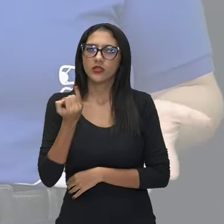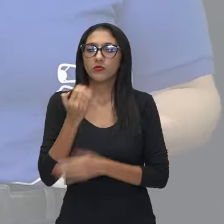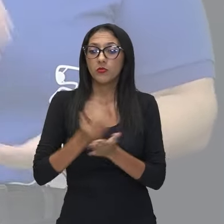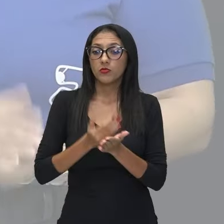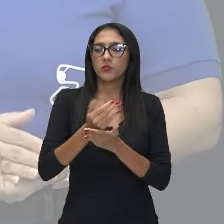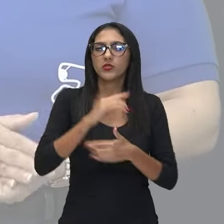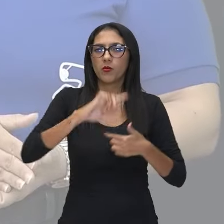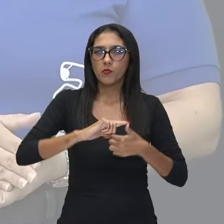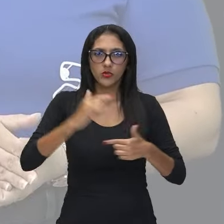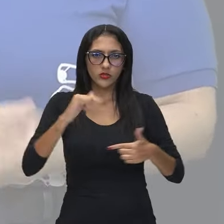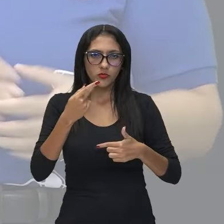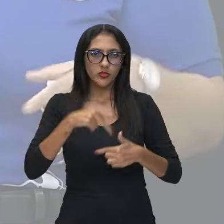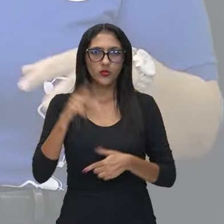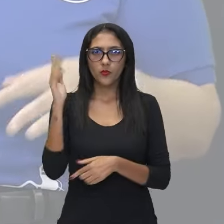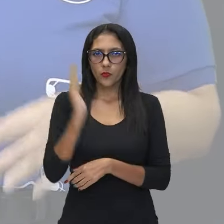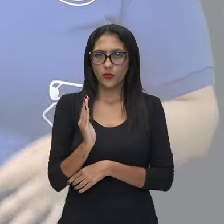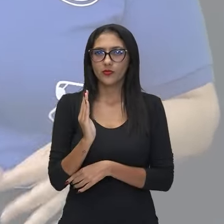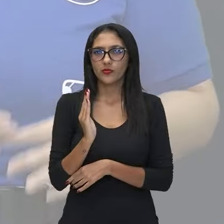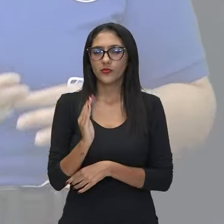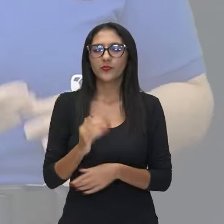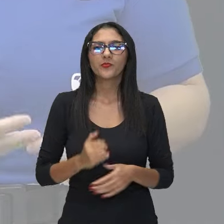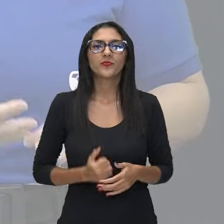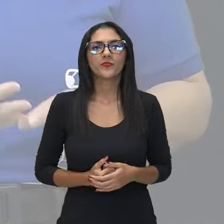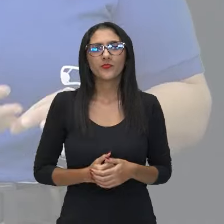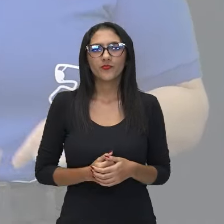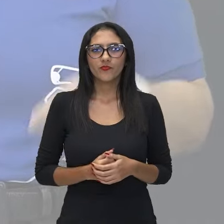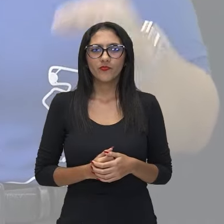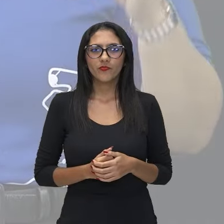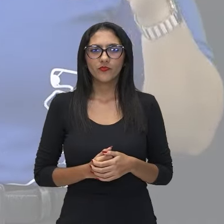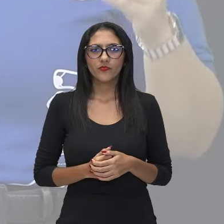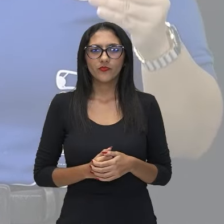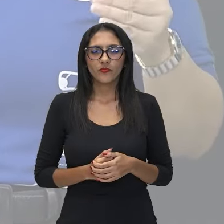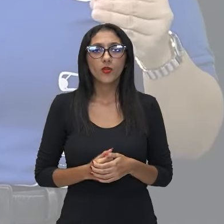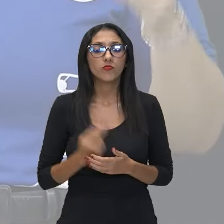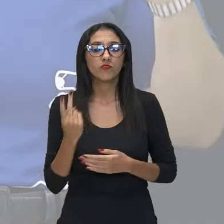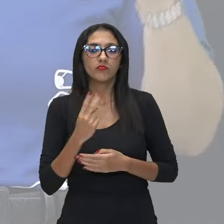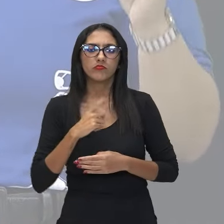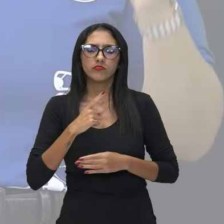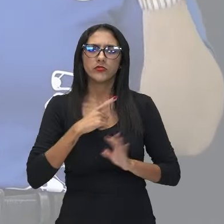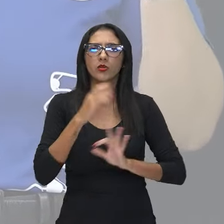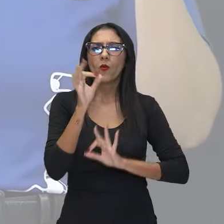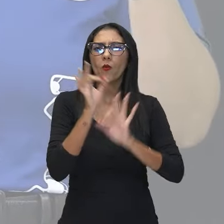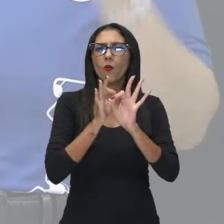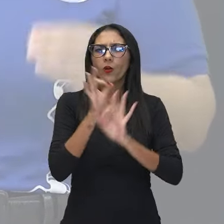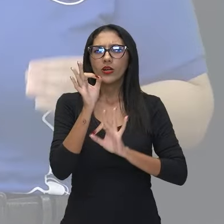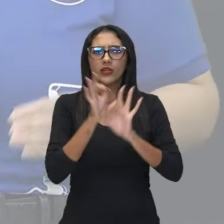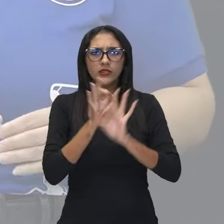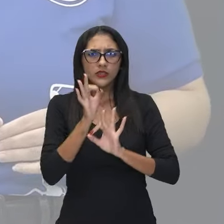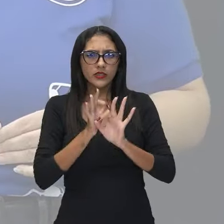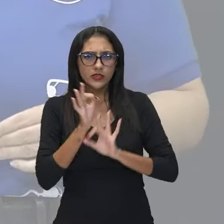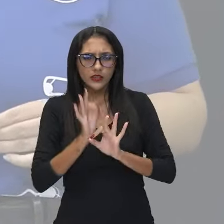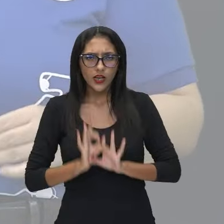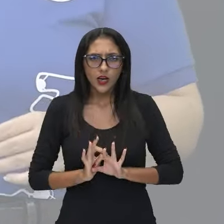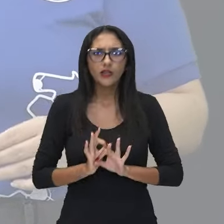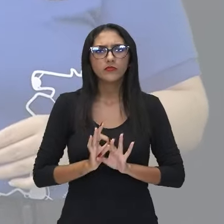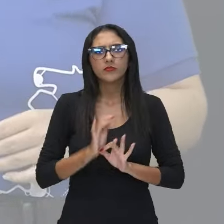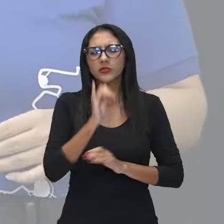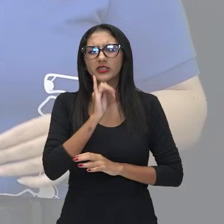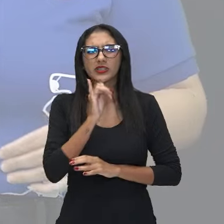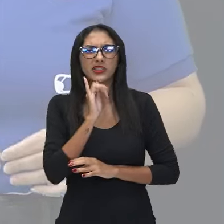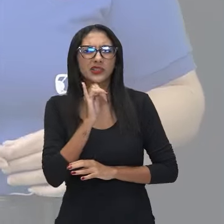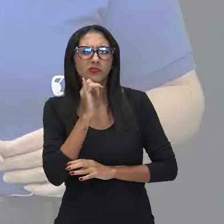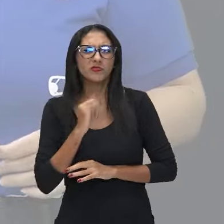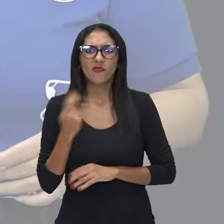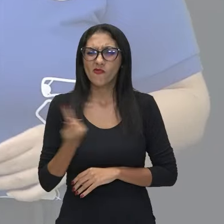Brasil. Os autores buscaram construir valor, aliás, perdão, buscaram destruir valores do passado